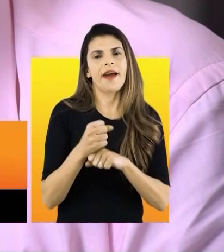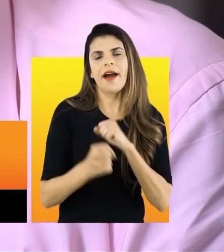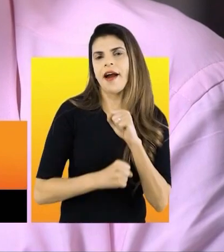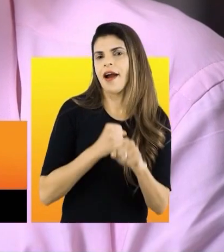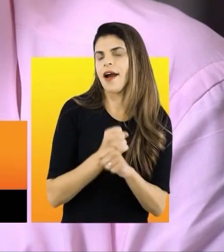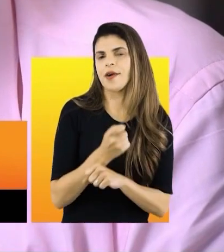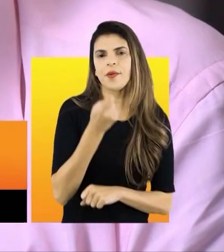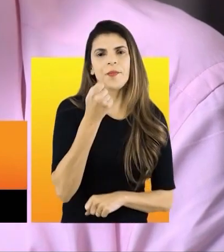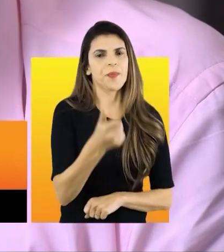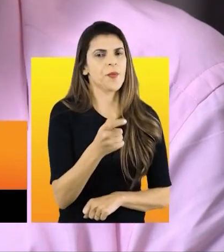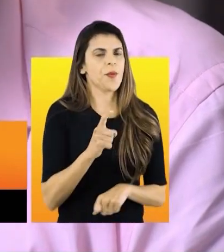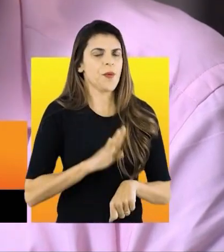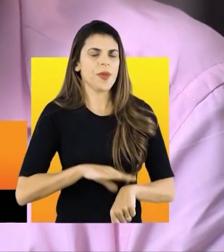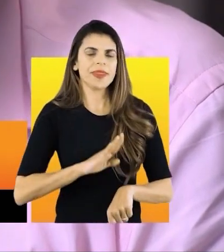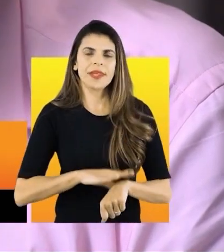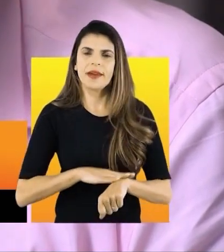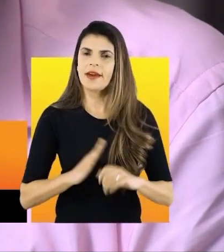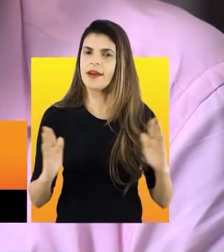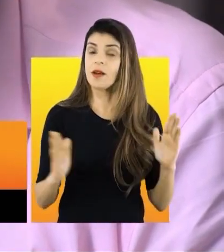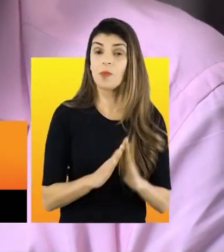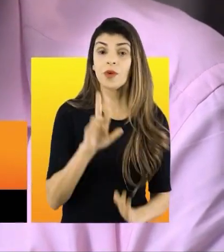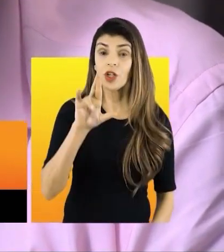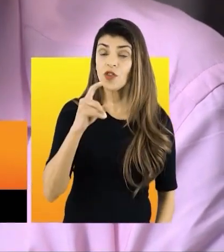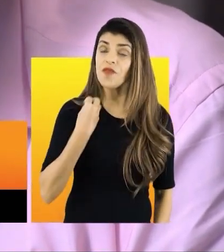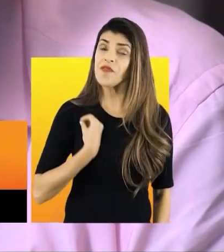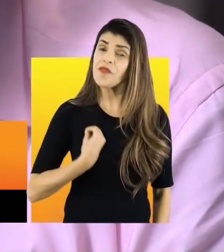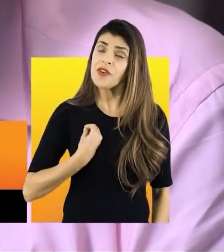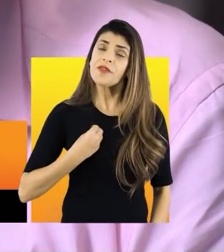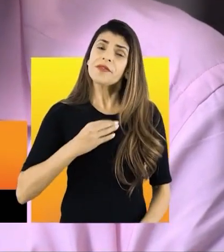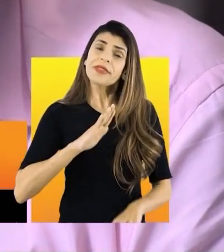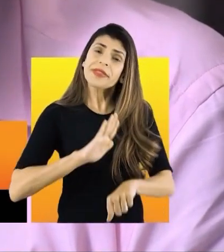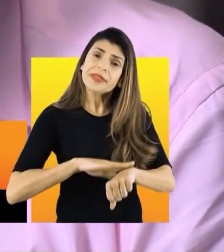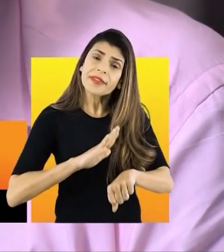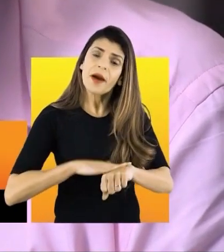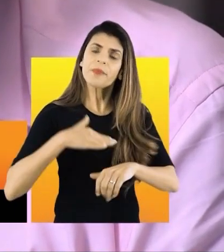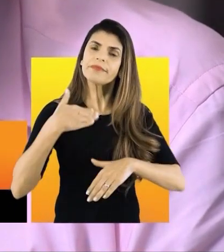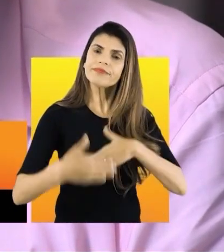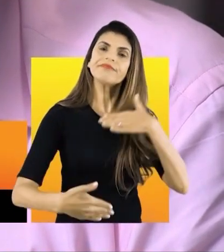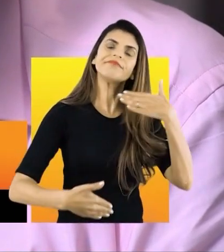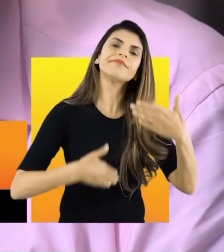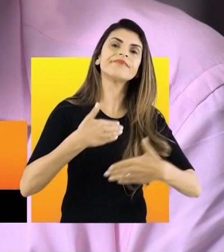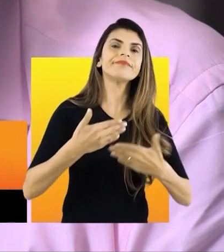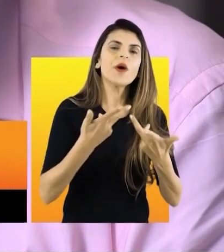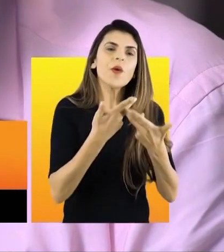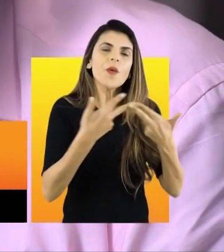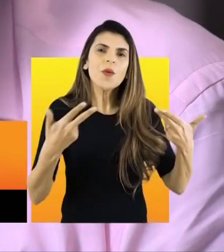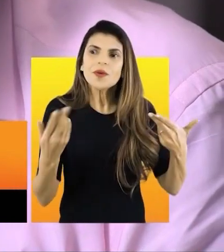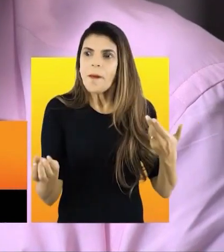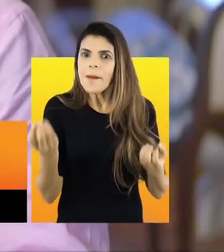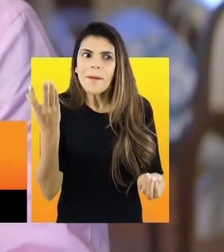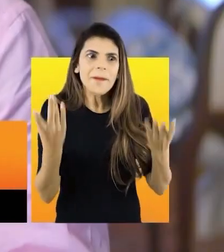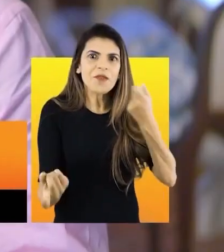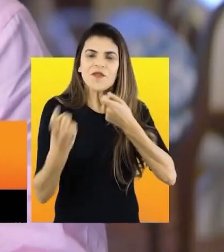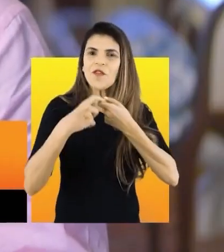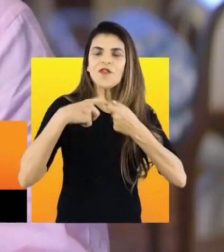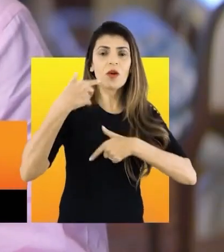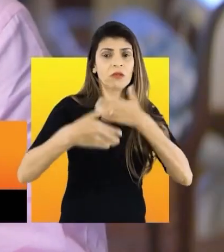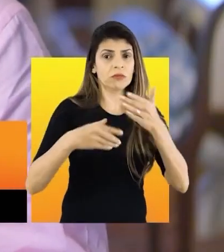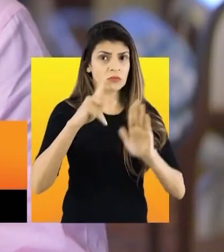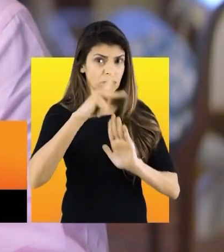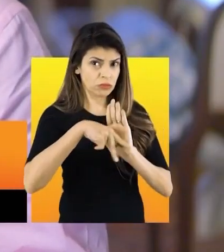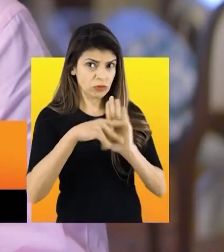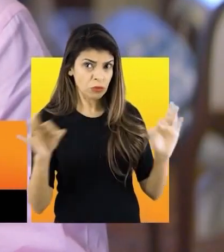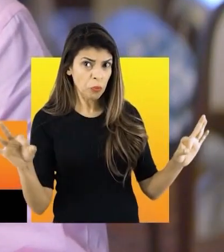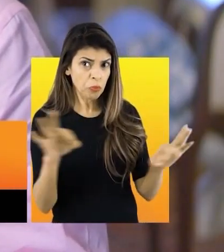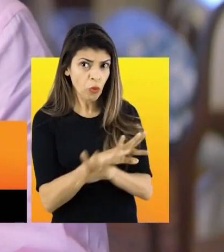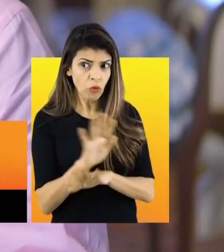e o Rio de fato vive um tempo onde as coisas voltaram a acontecer não está do jeito que eu